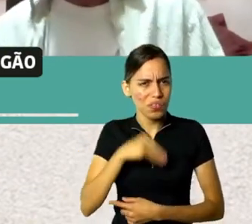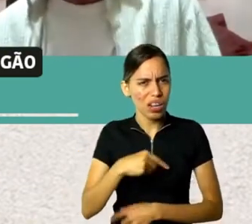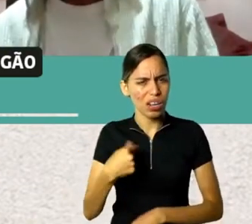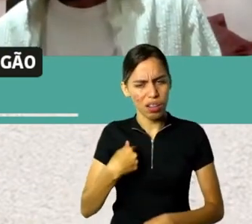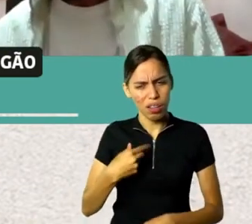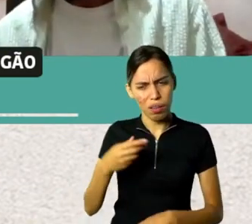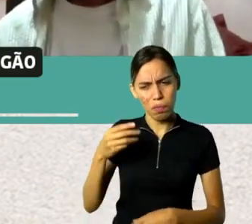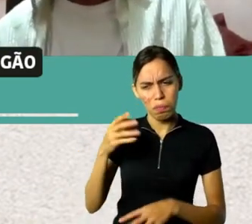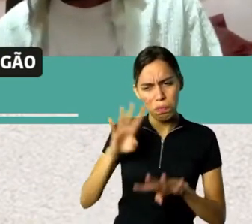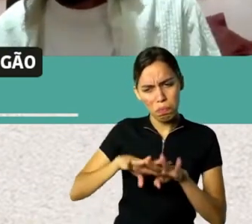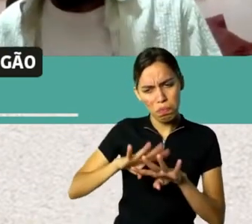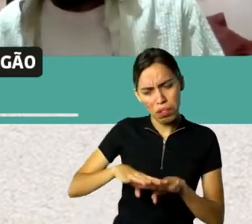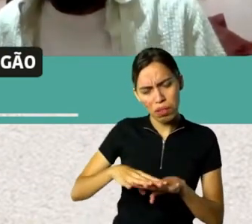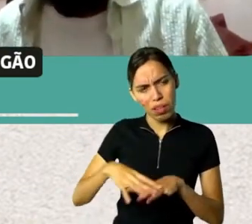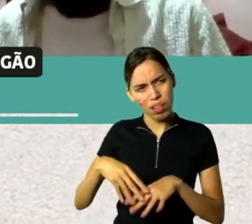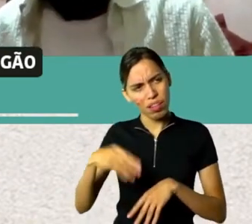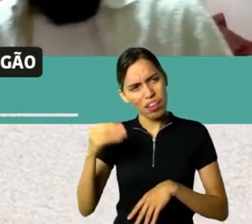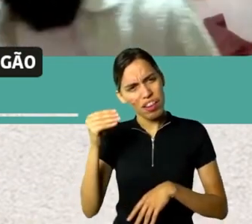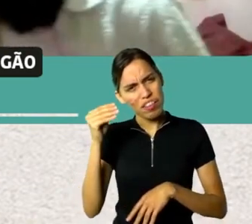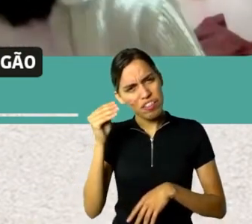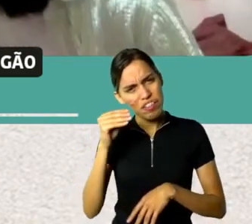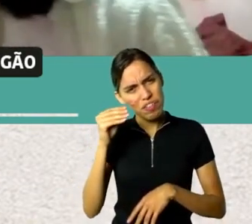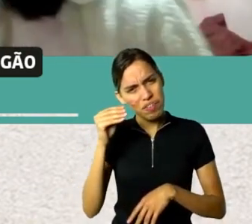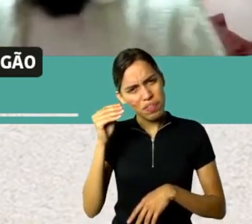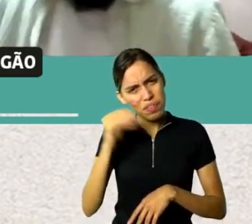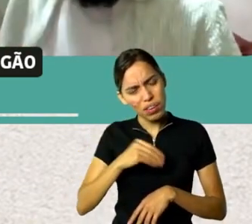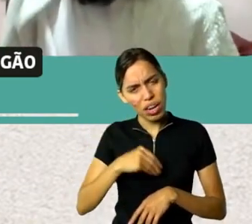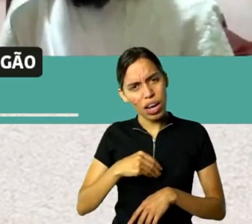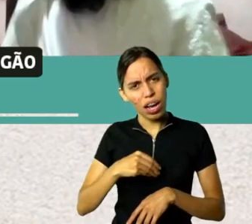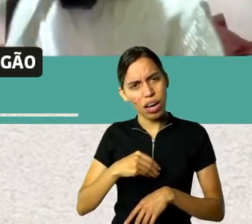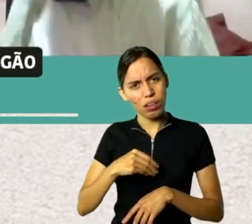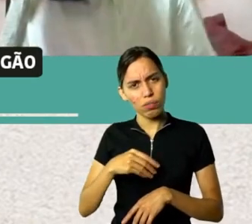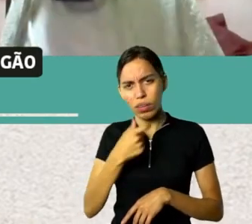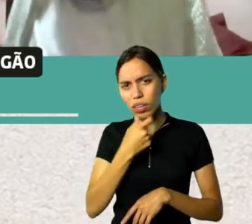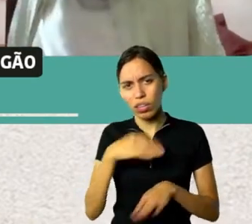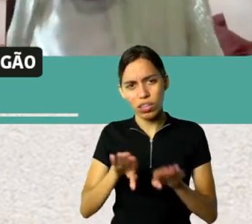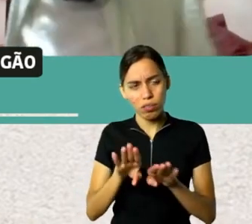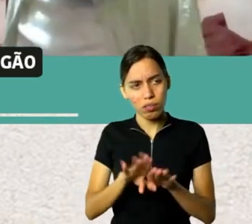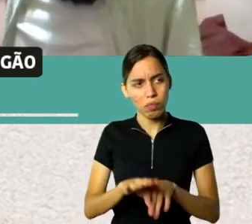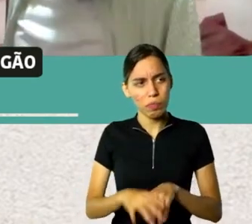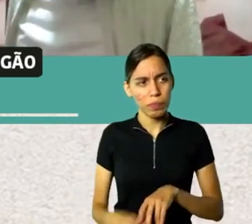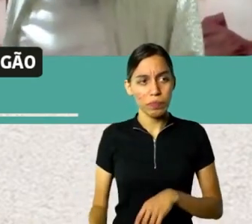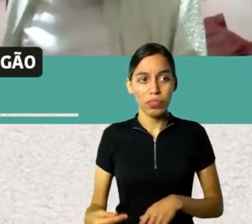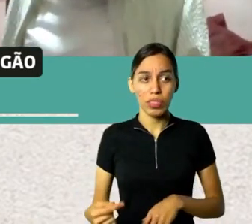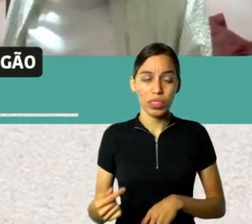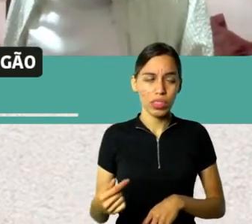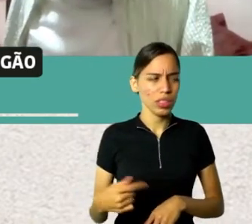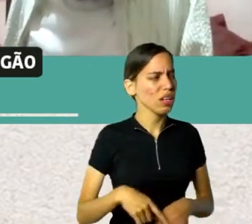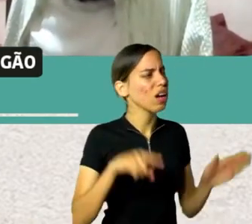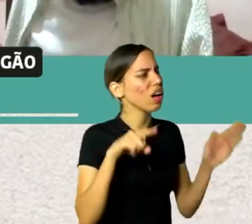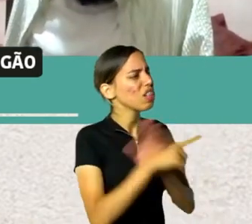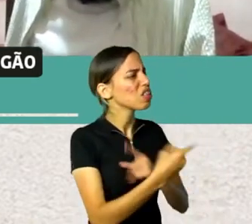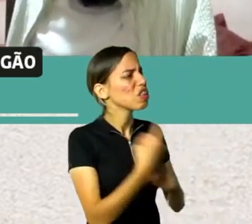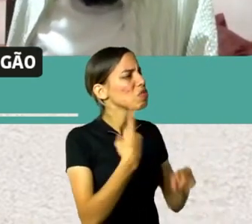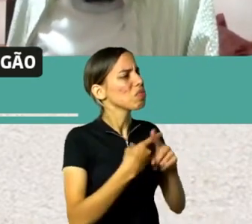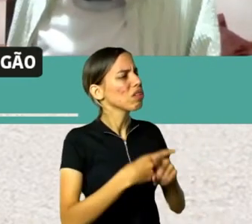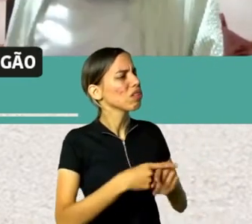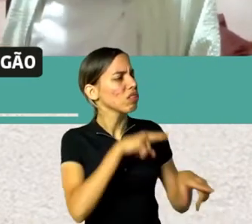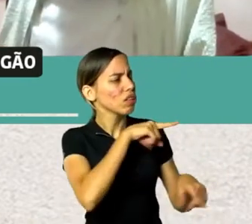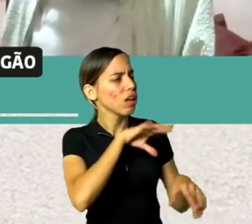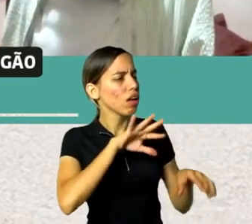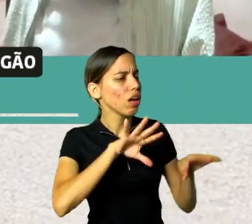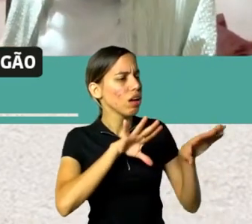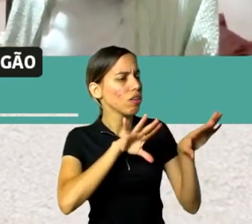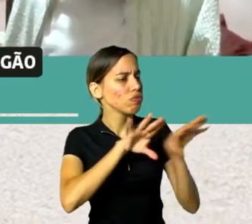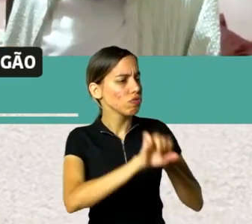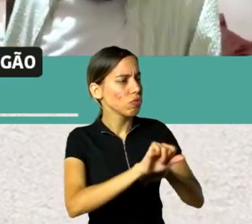não entendi, é por que que você formou em contabilidade? Eu me formei em contabilidade, porque não tinha opção lá em São Domingos do